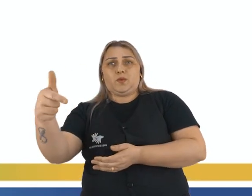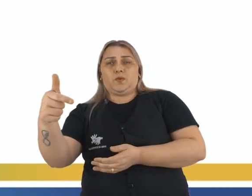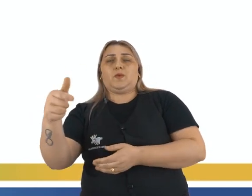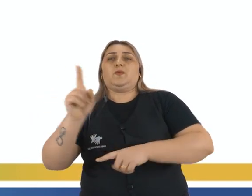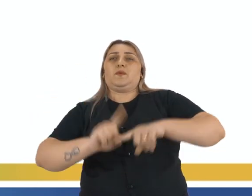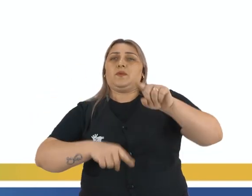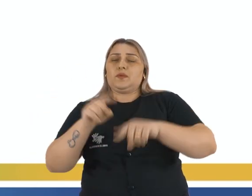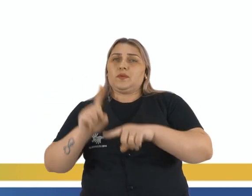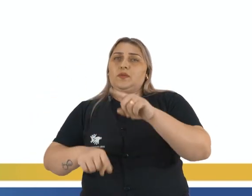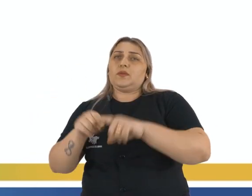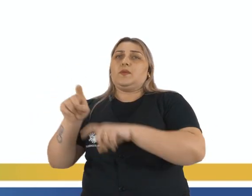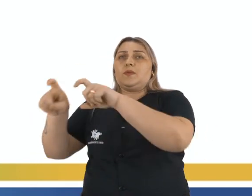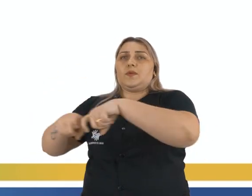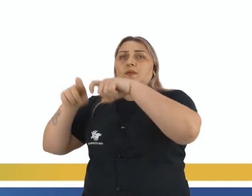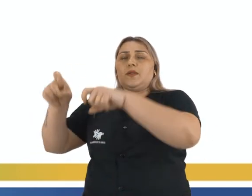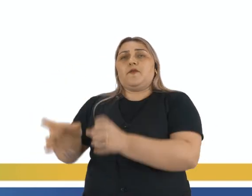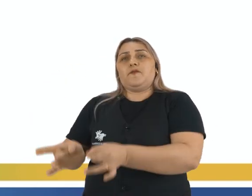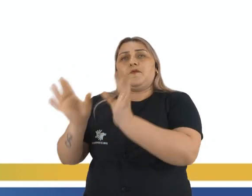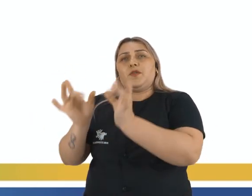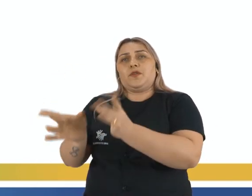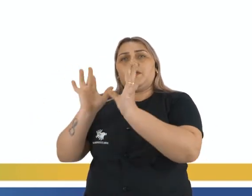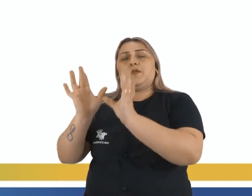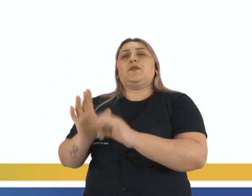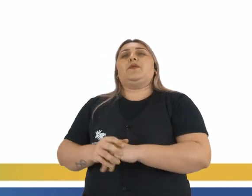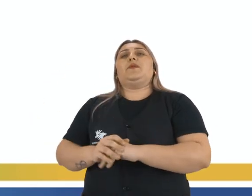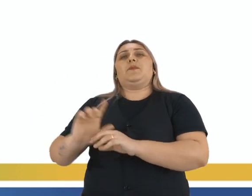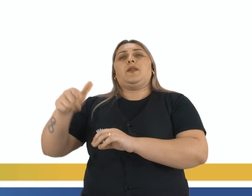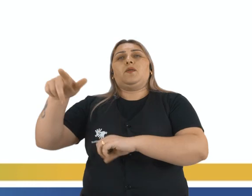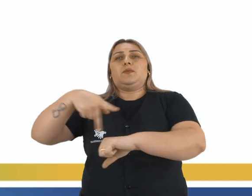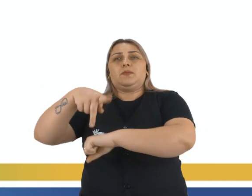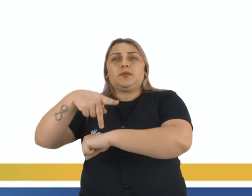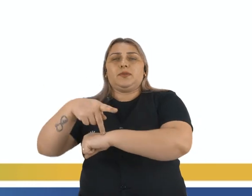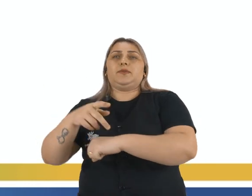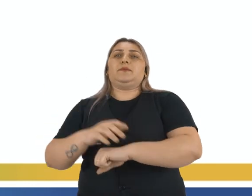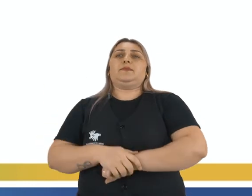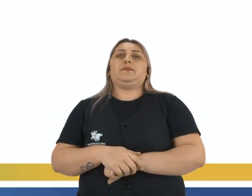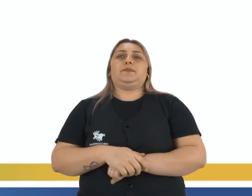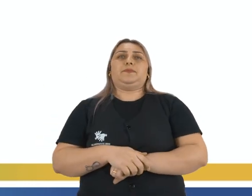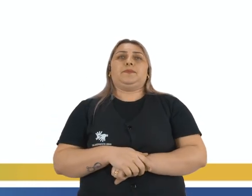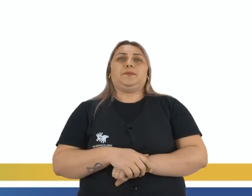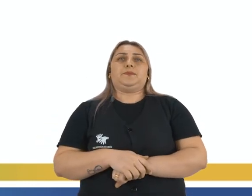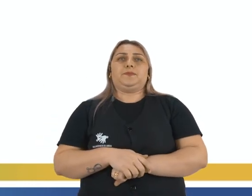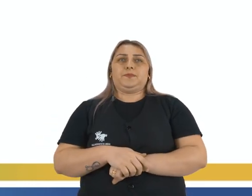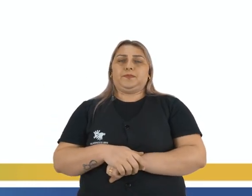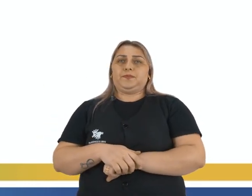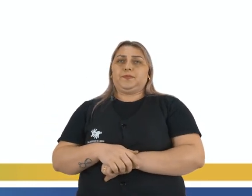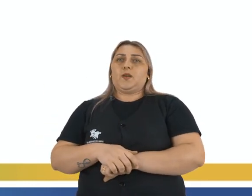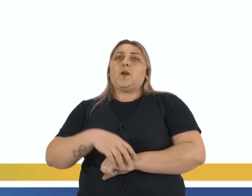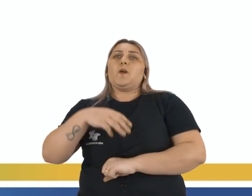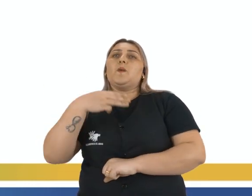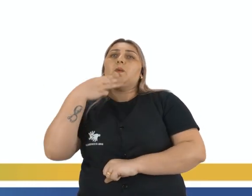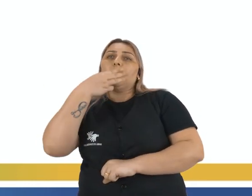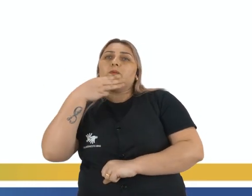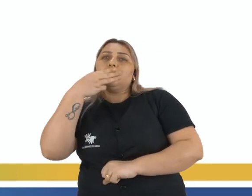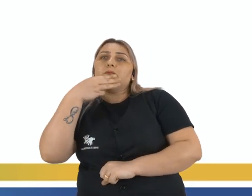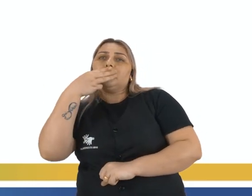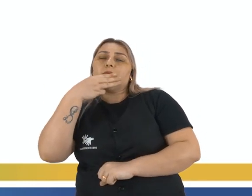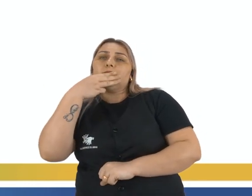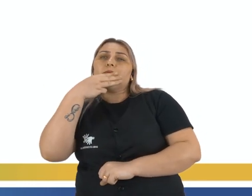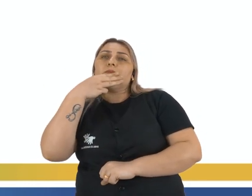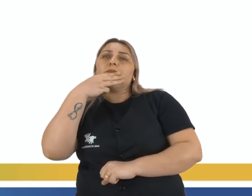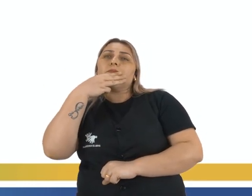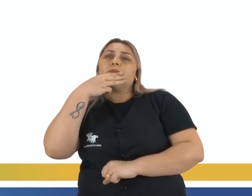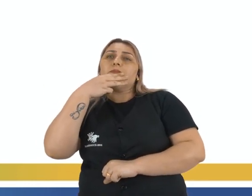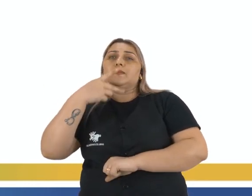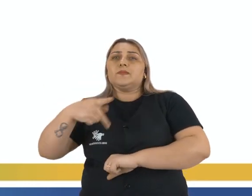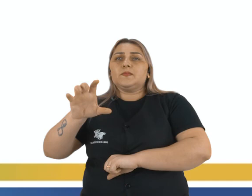agrícolas que eram amplamente comercializados pelo mundo. Inclusive, gente, o açúcar dessa